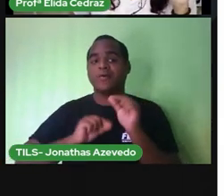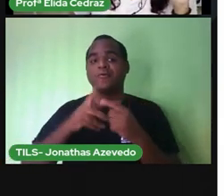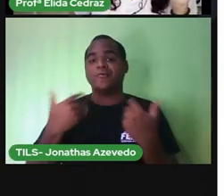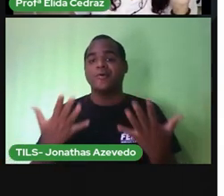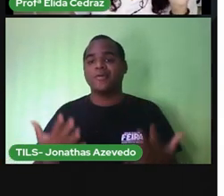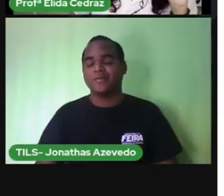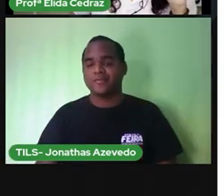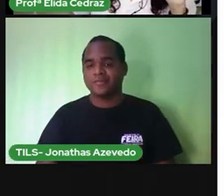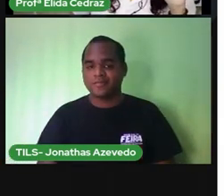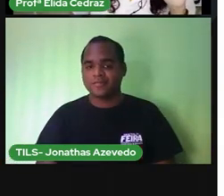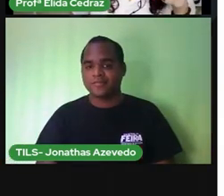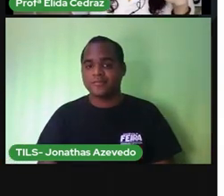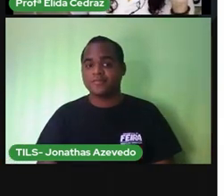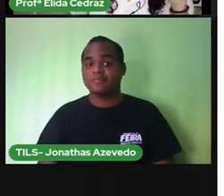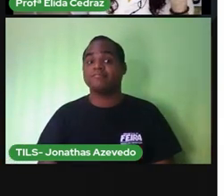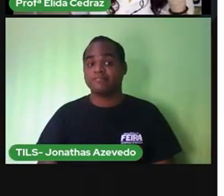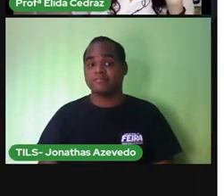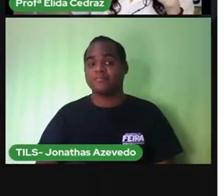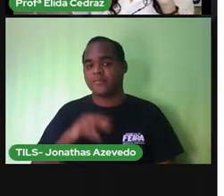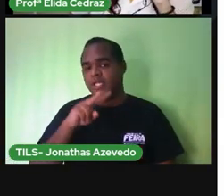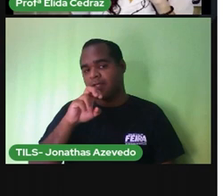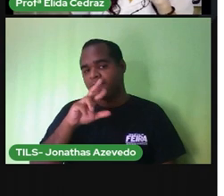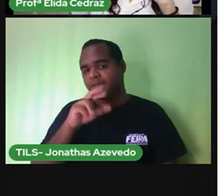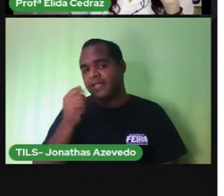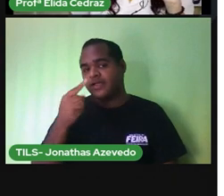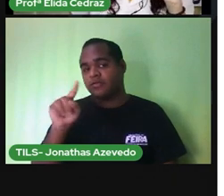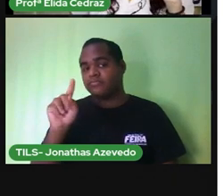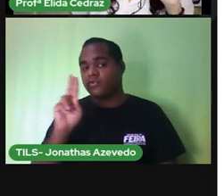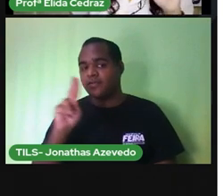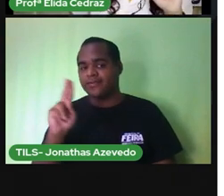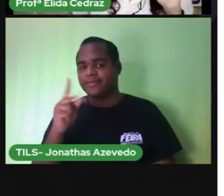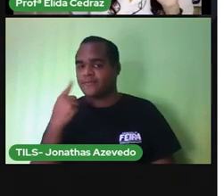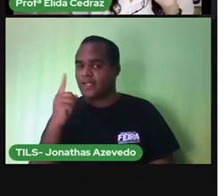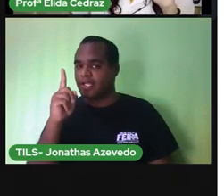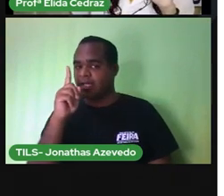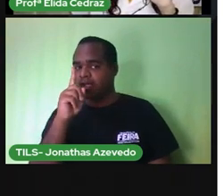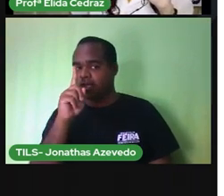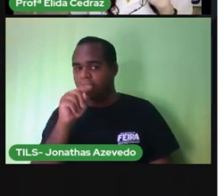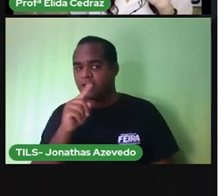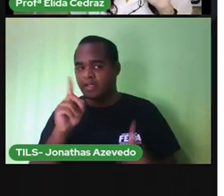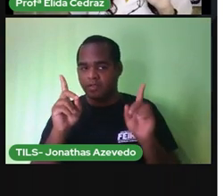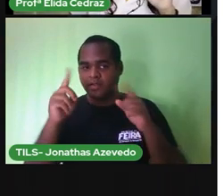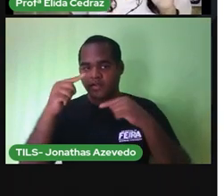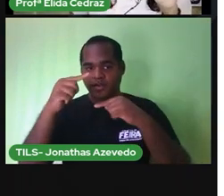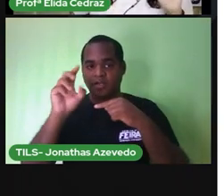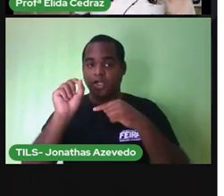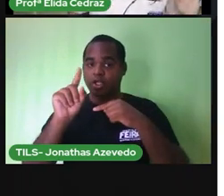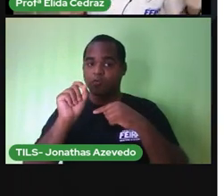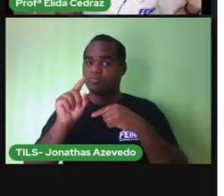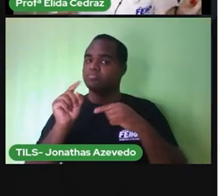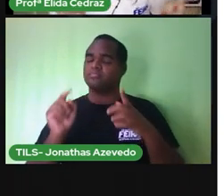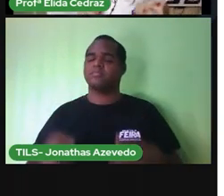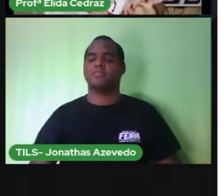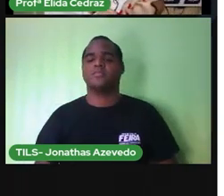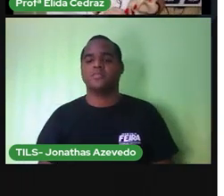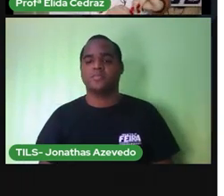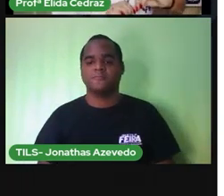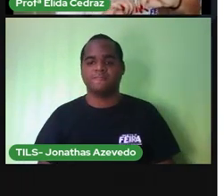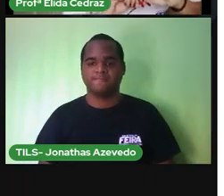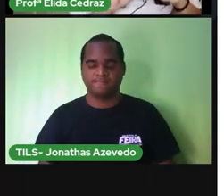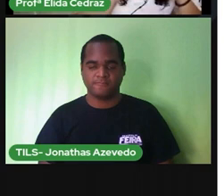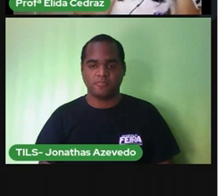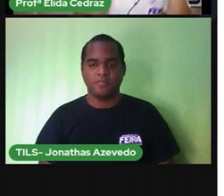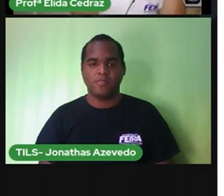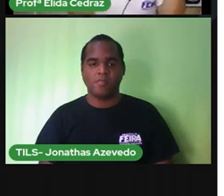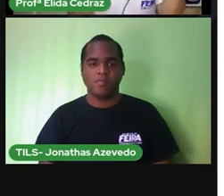Isso, o verão. Nós vamos fazer um retângulo azul no verão. E vamos